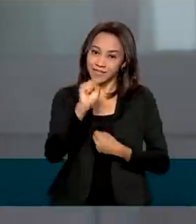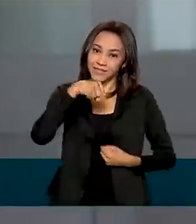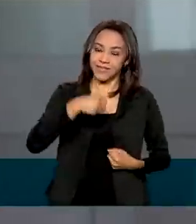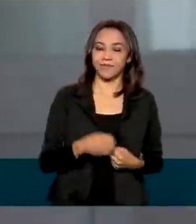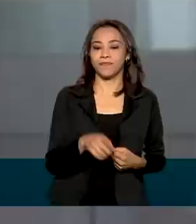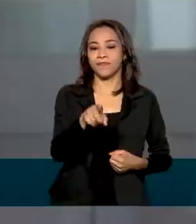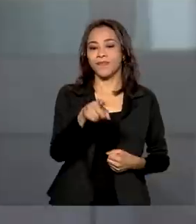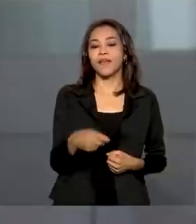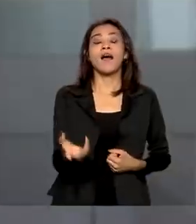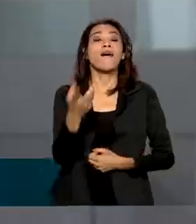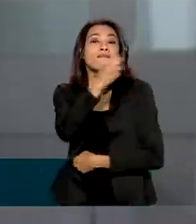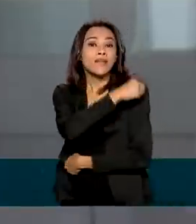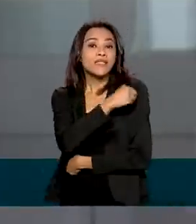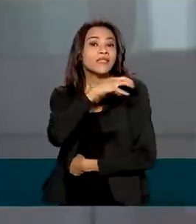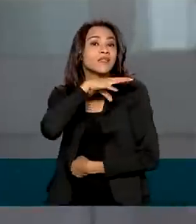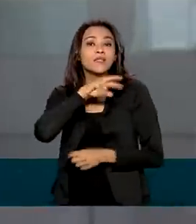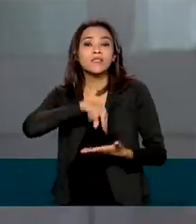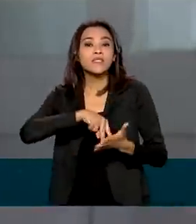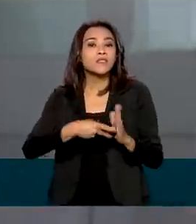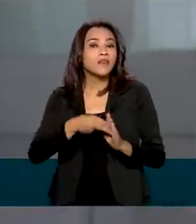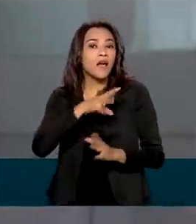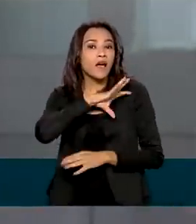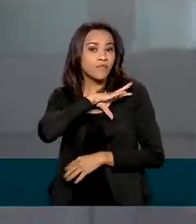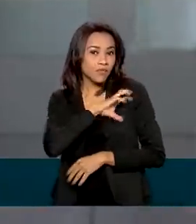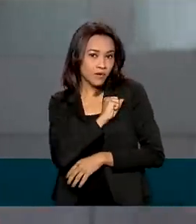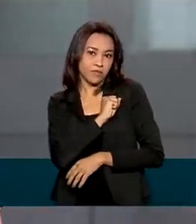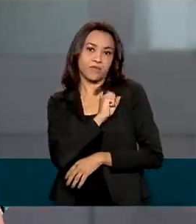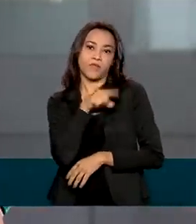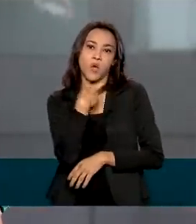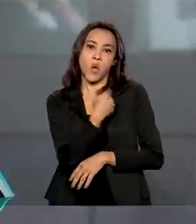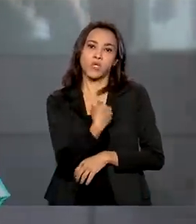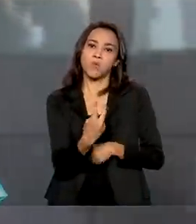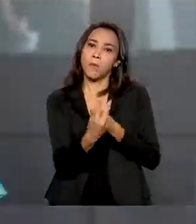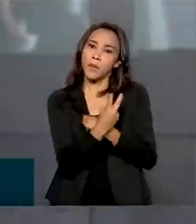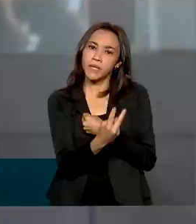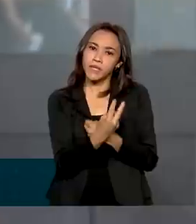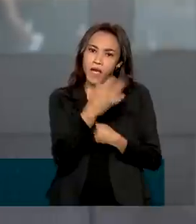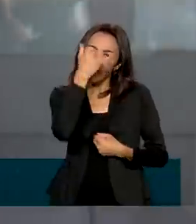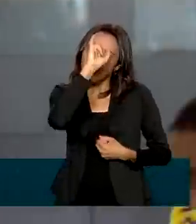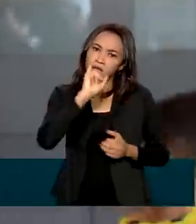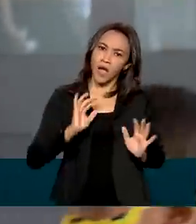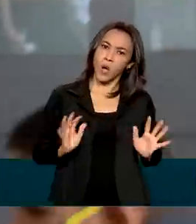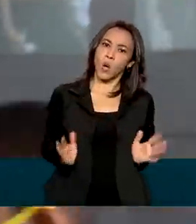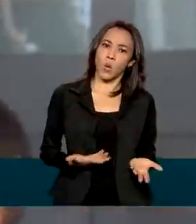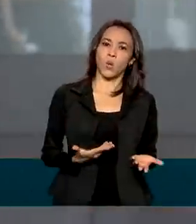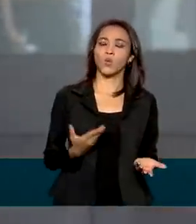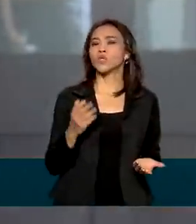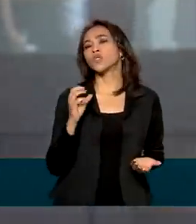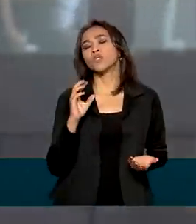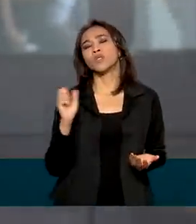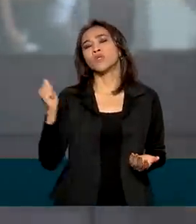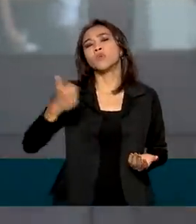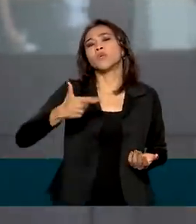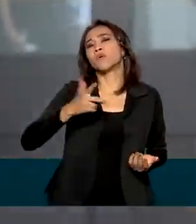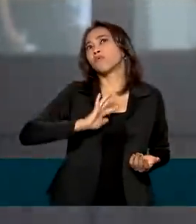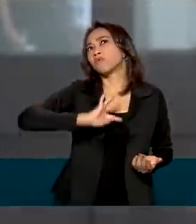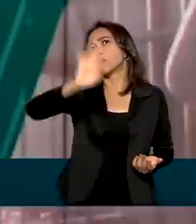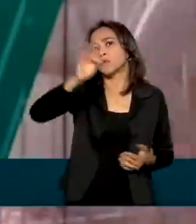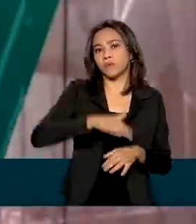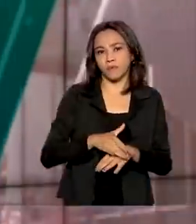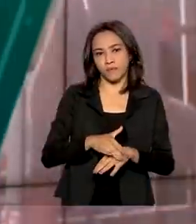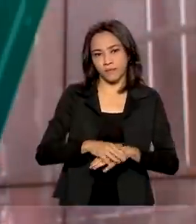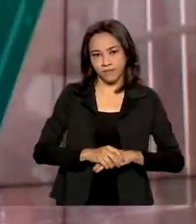Vacina é amor, né? A gente está protegendo. E é melhor evitar hoje do que uma futura doença.